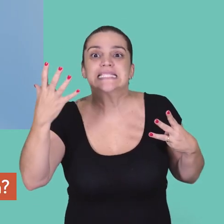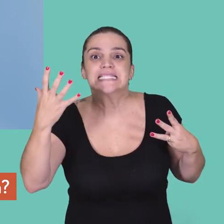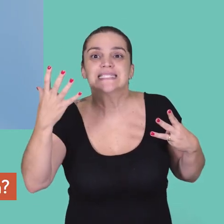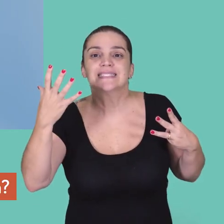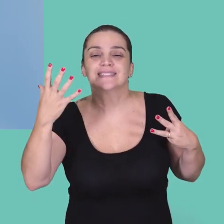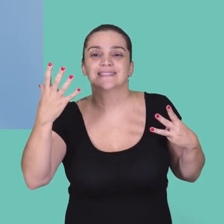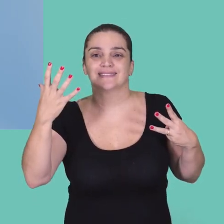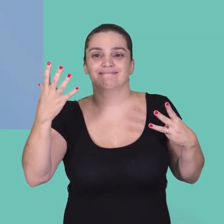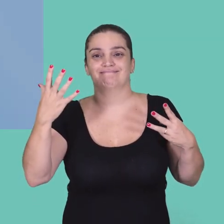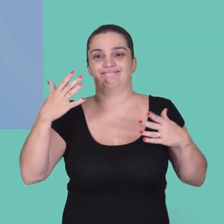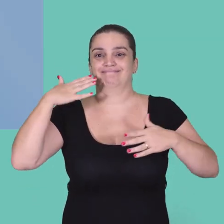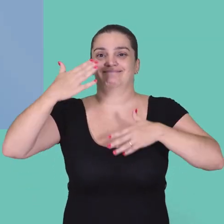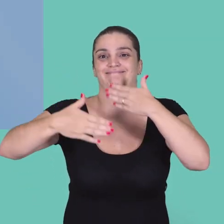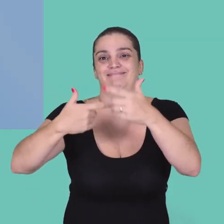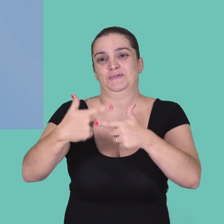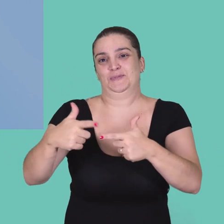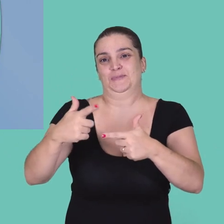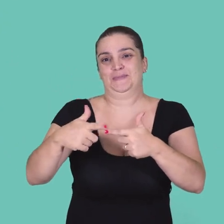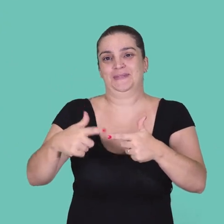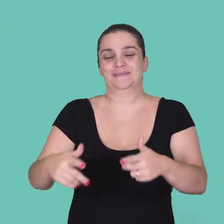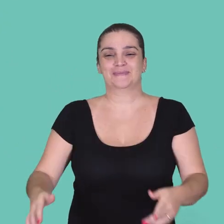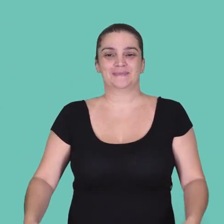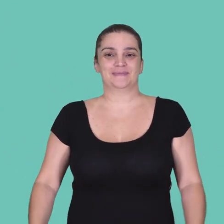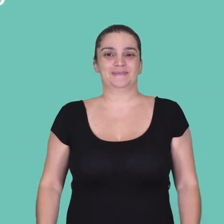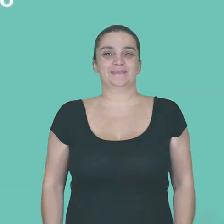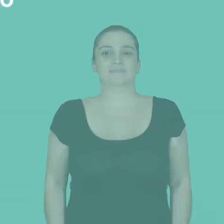resolver o problema? Fix de DIC.